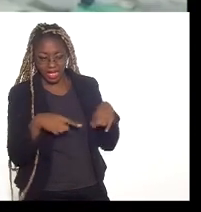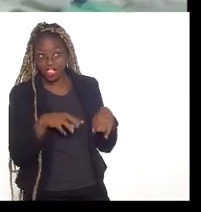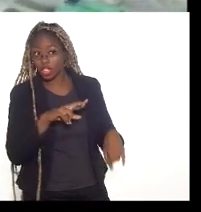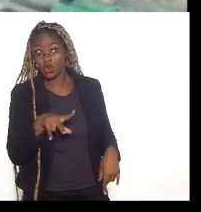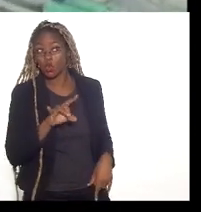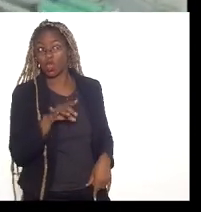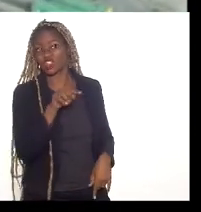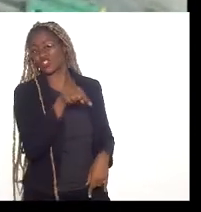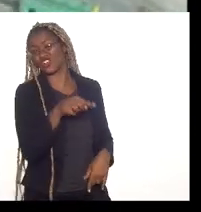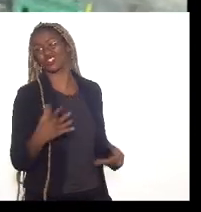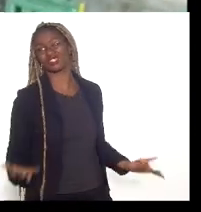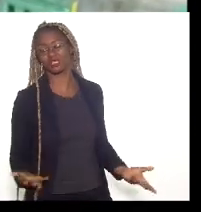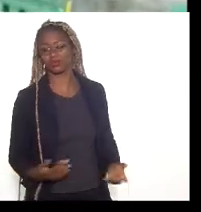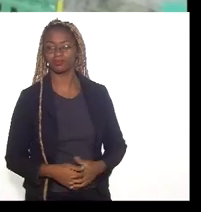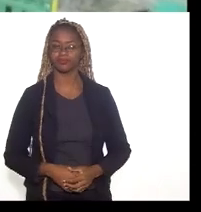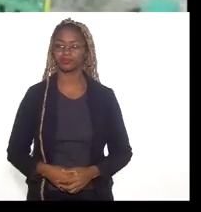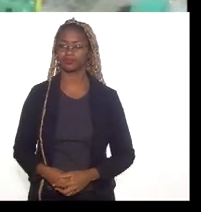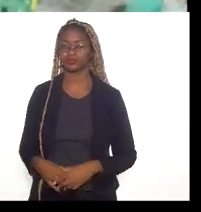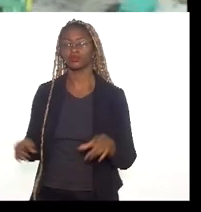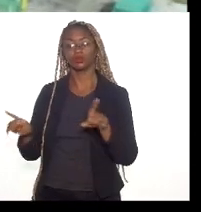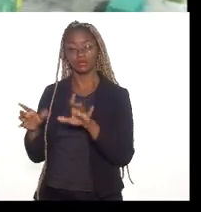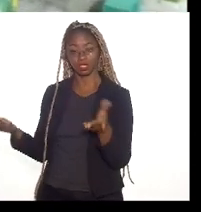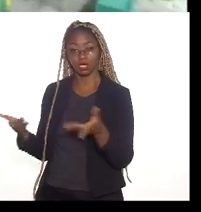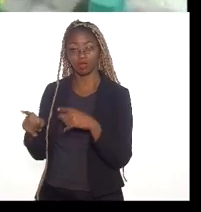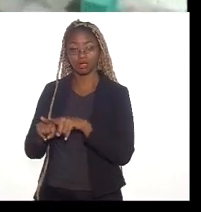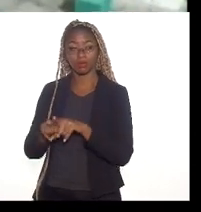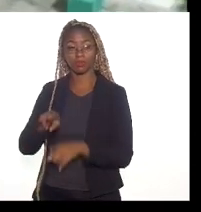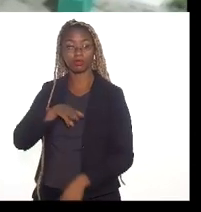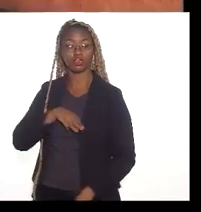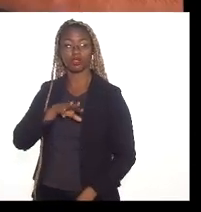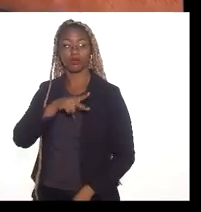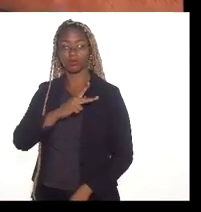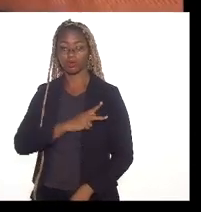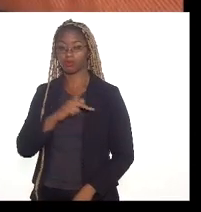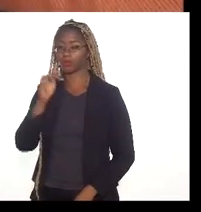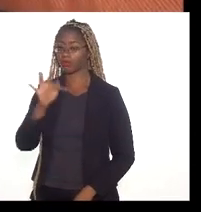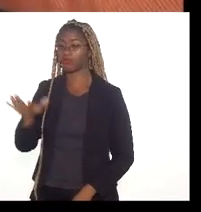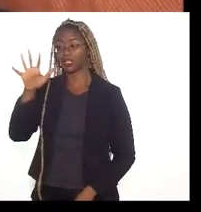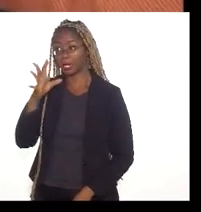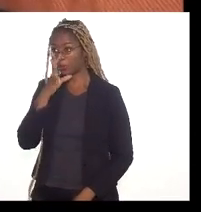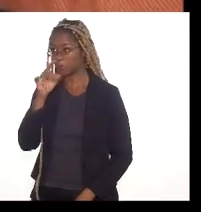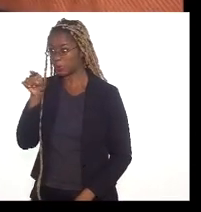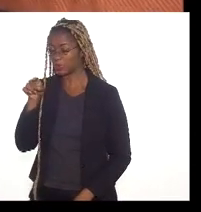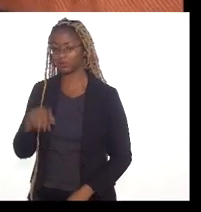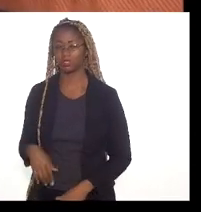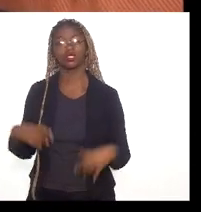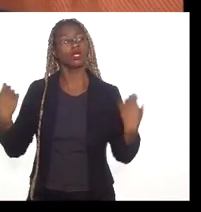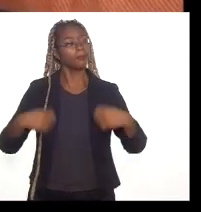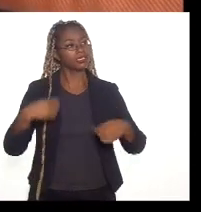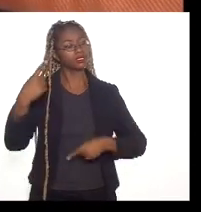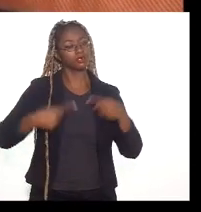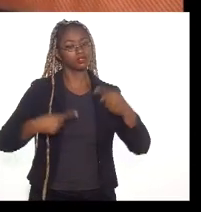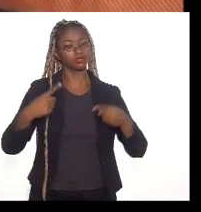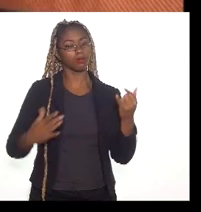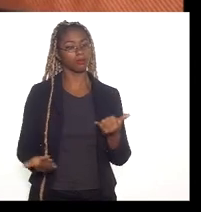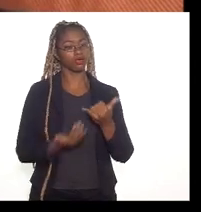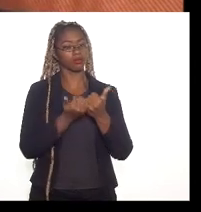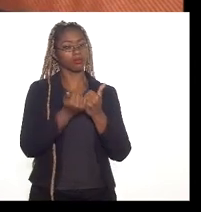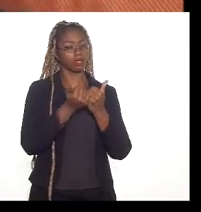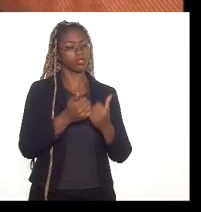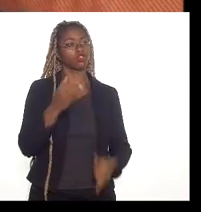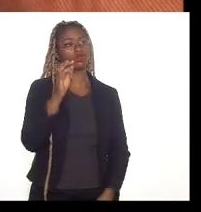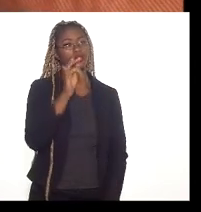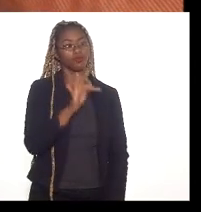isso. Agora, o aterro também está na mira do Ministério Público Federal. É necessário que qualquer discussão sobre o patrimônio público federal